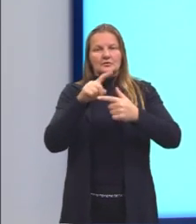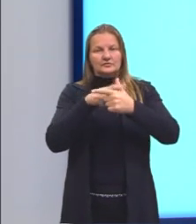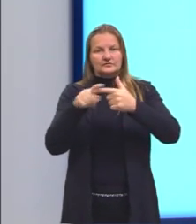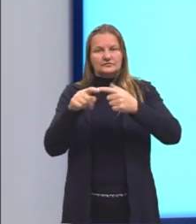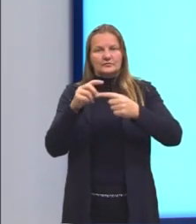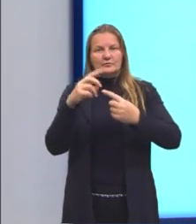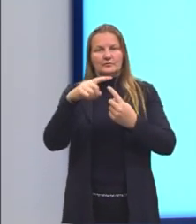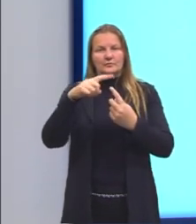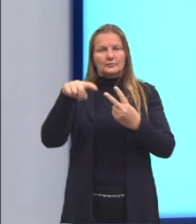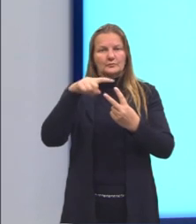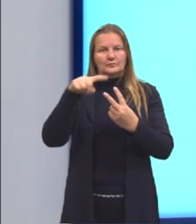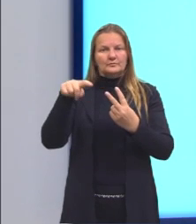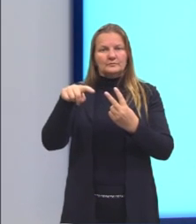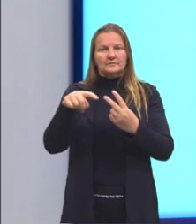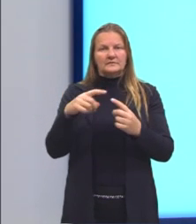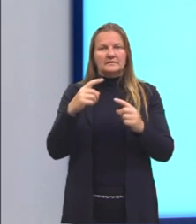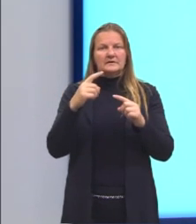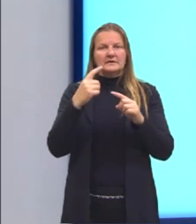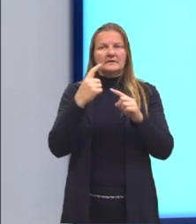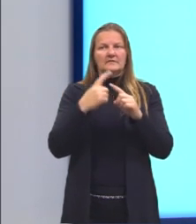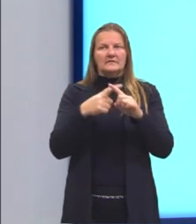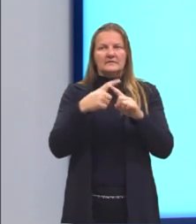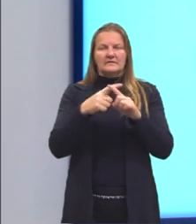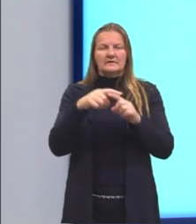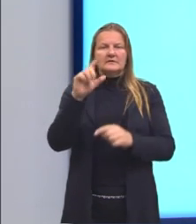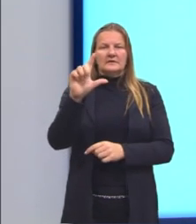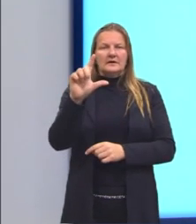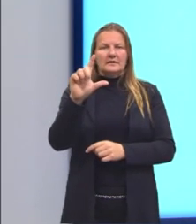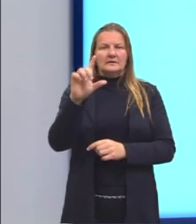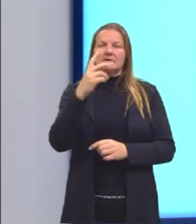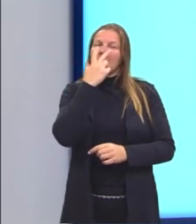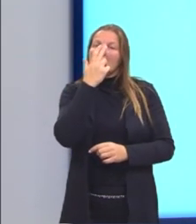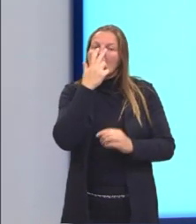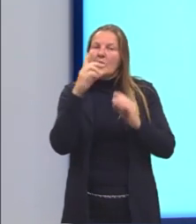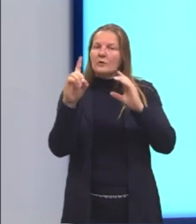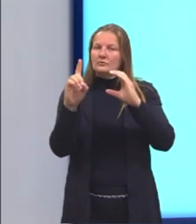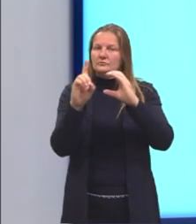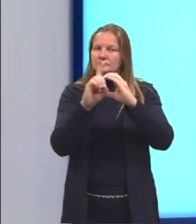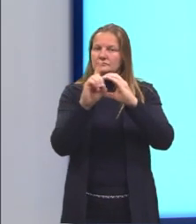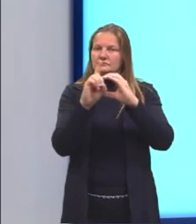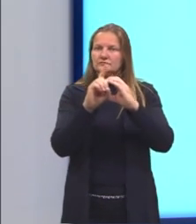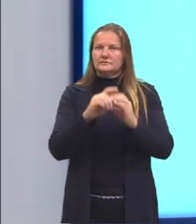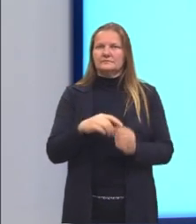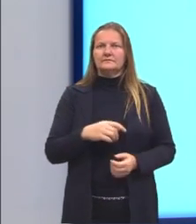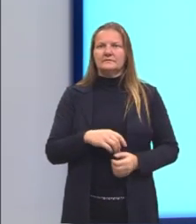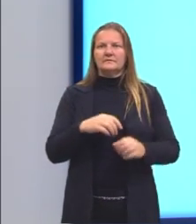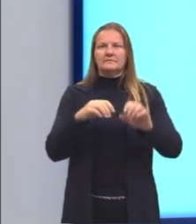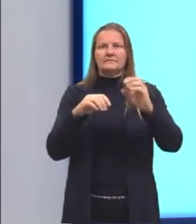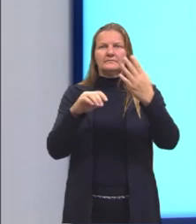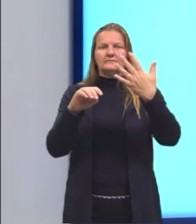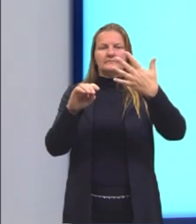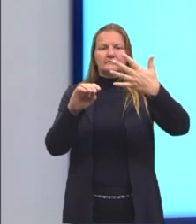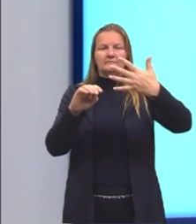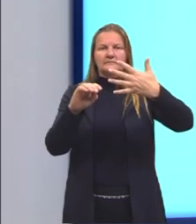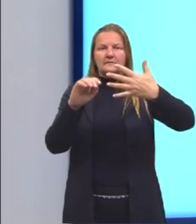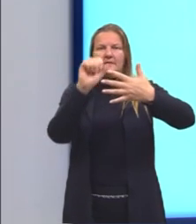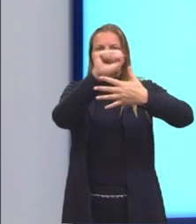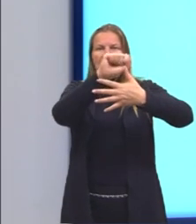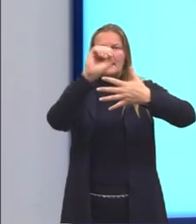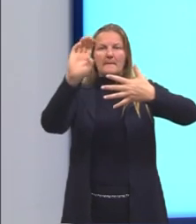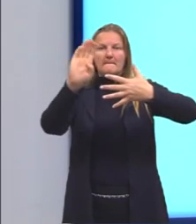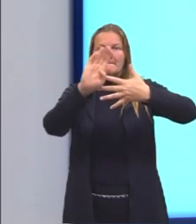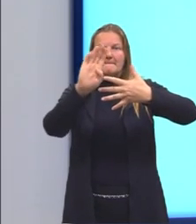L, que é o diâmetro. Agora sim, nós temos a nossa alternativa correta, a letra B. Se